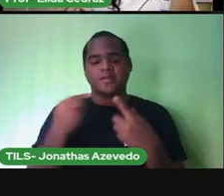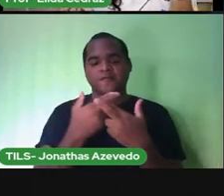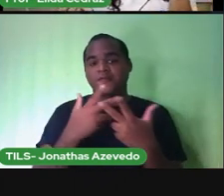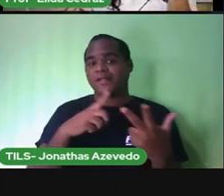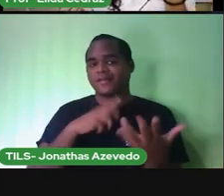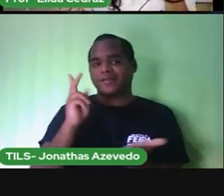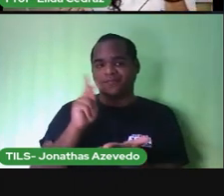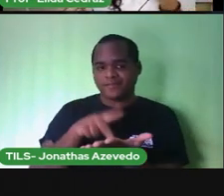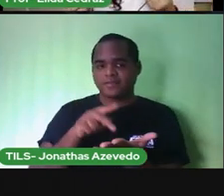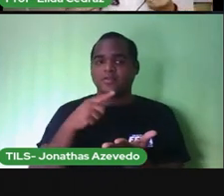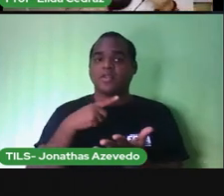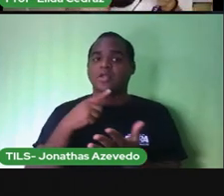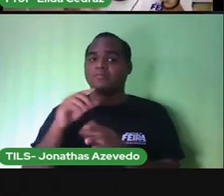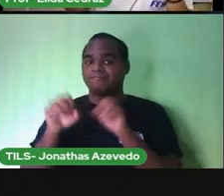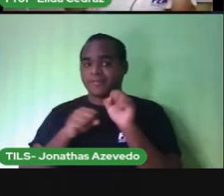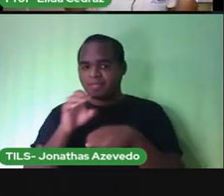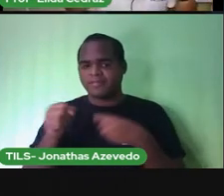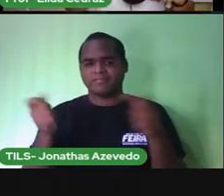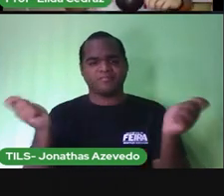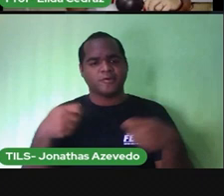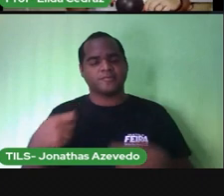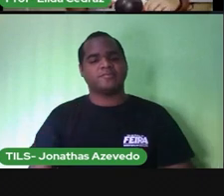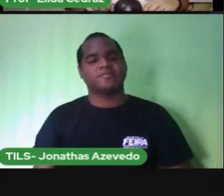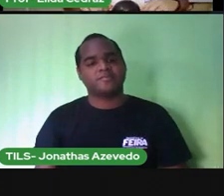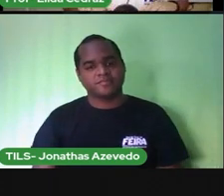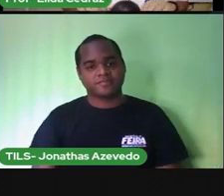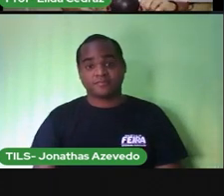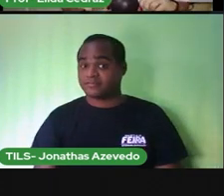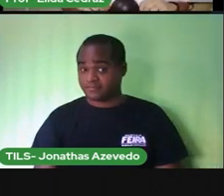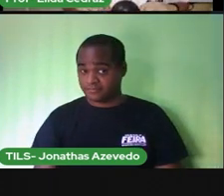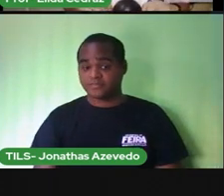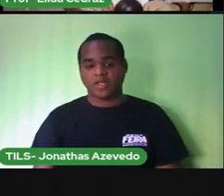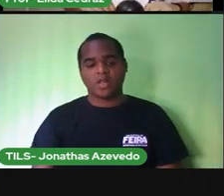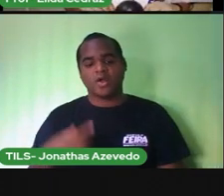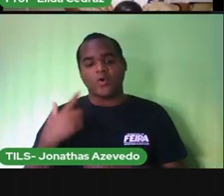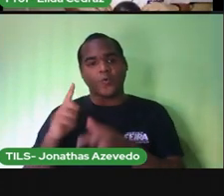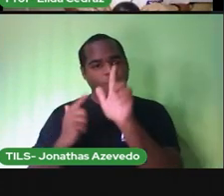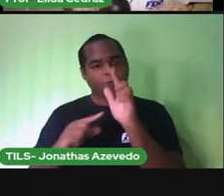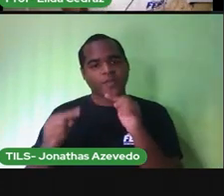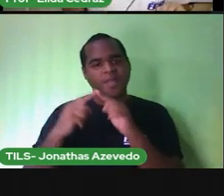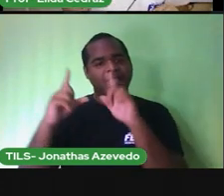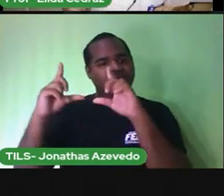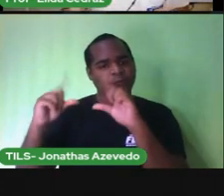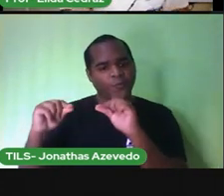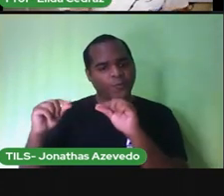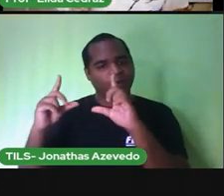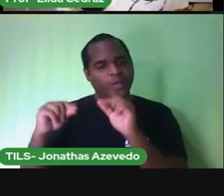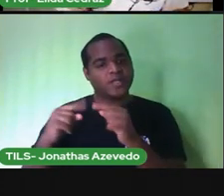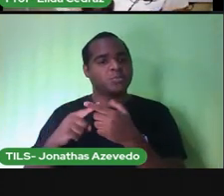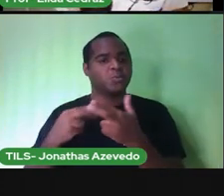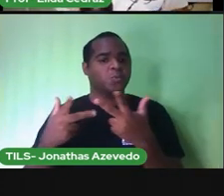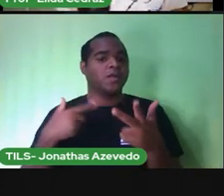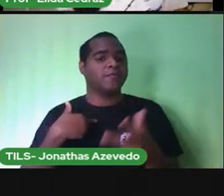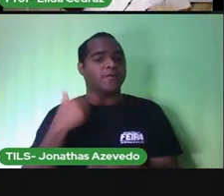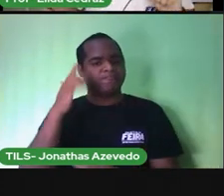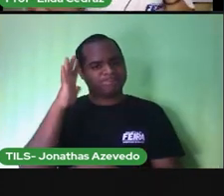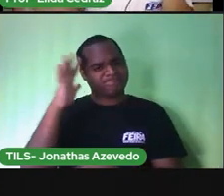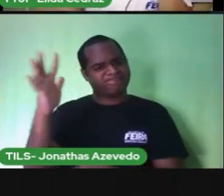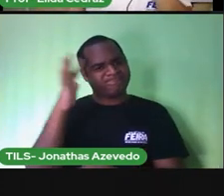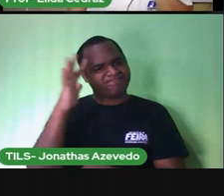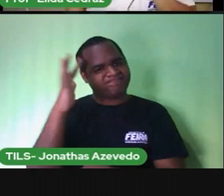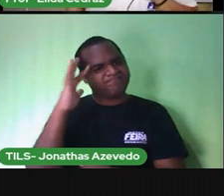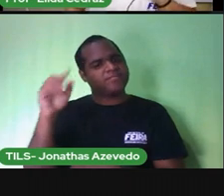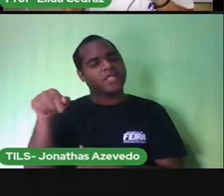época da sua colheita. As temperaturas começam a baixar. Se você parou para perceber,